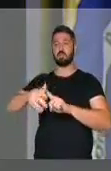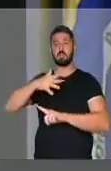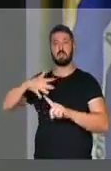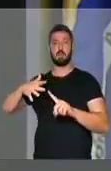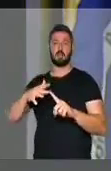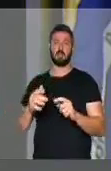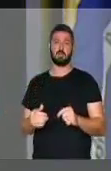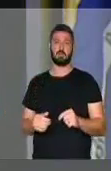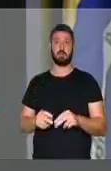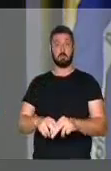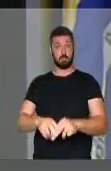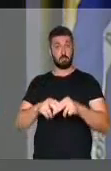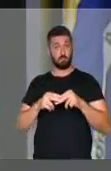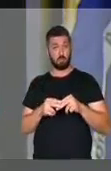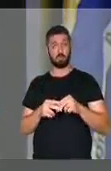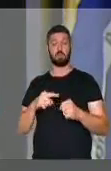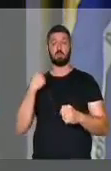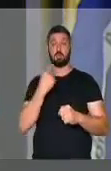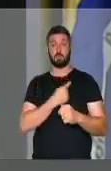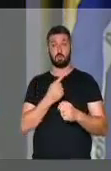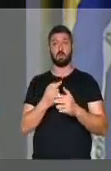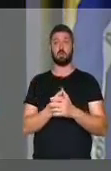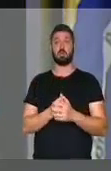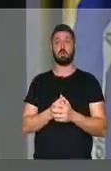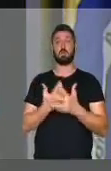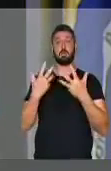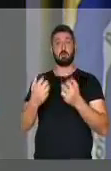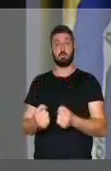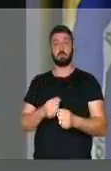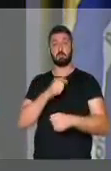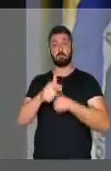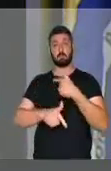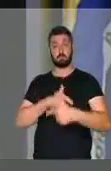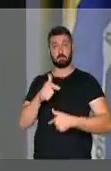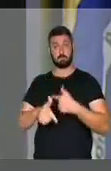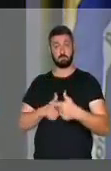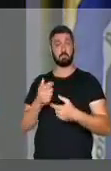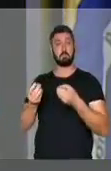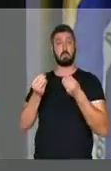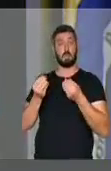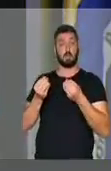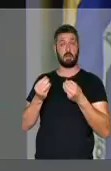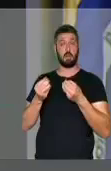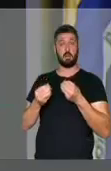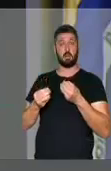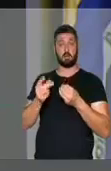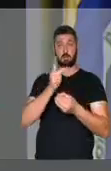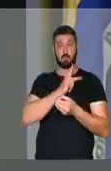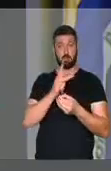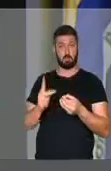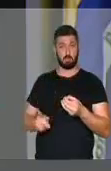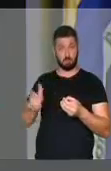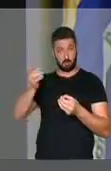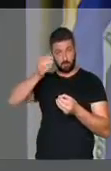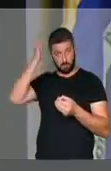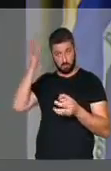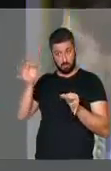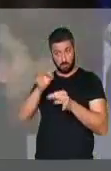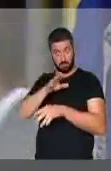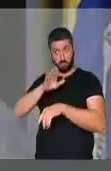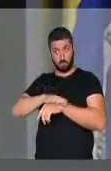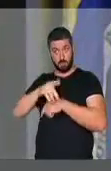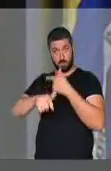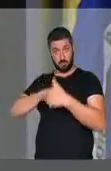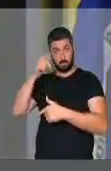sociedade brasileira. Por isso que nós vamos trabalhar para que o presidente Temer termine o